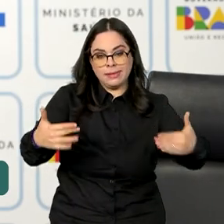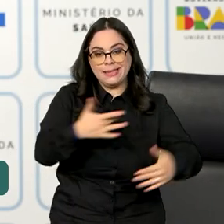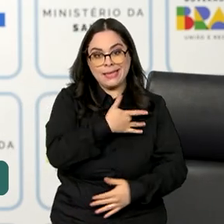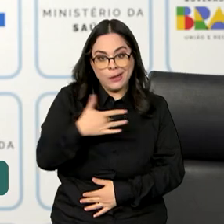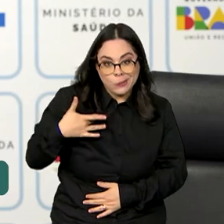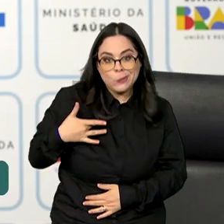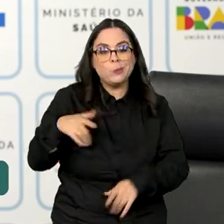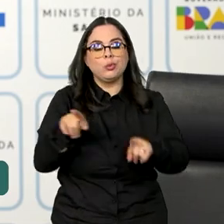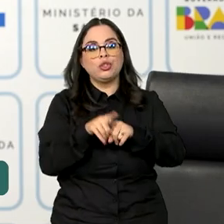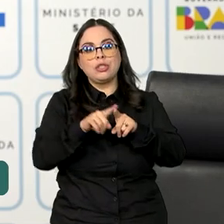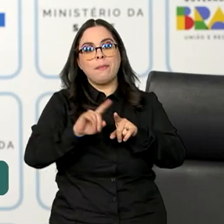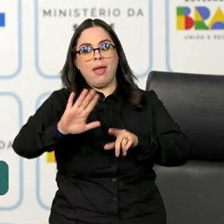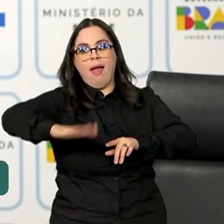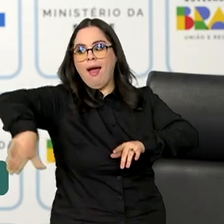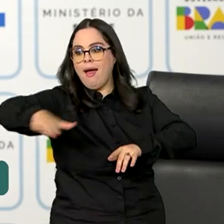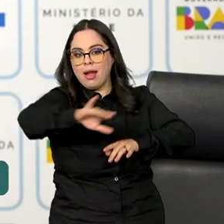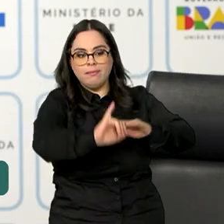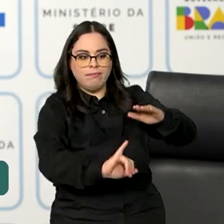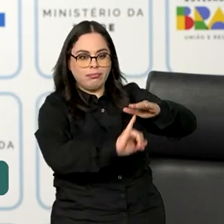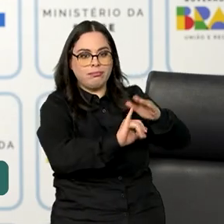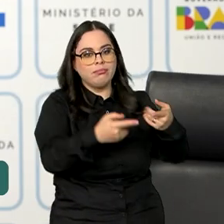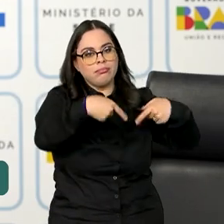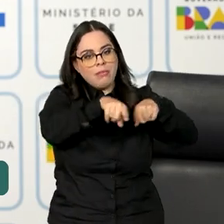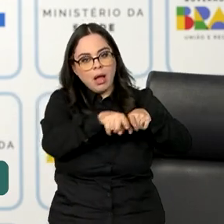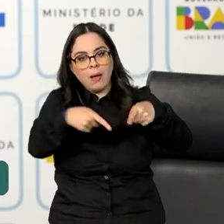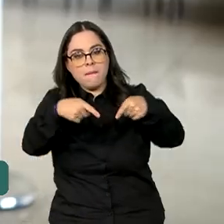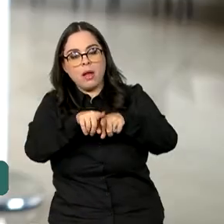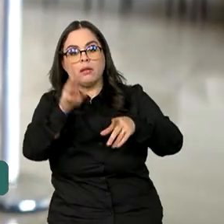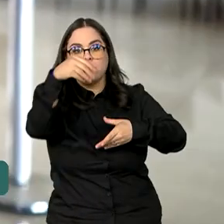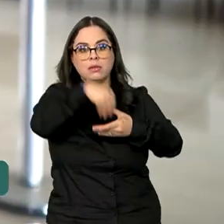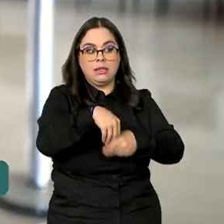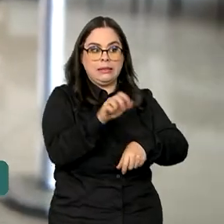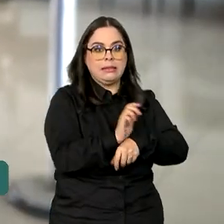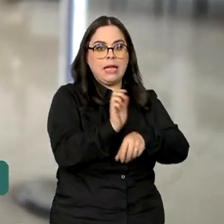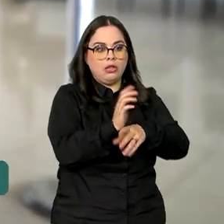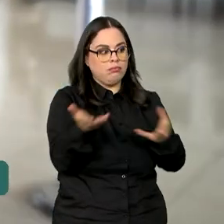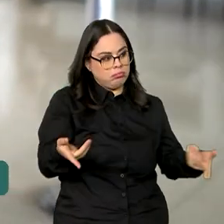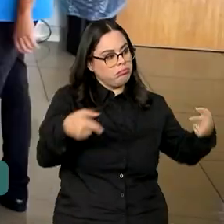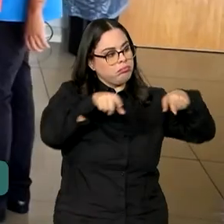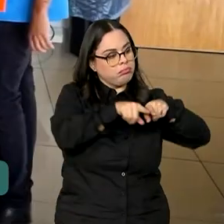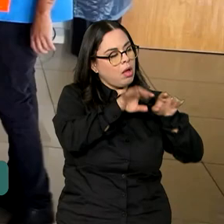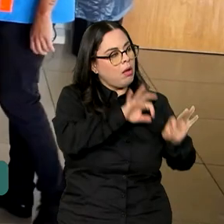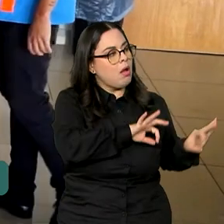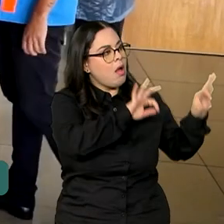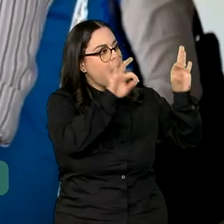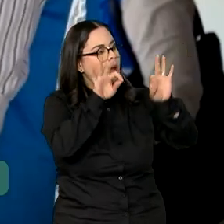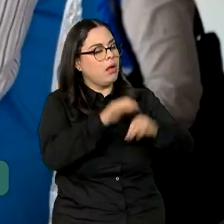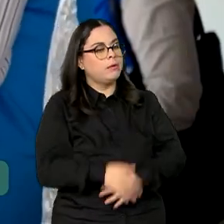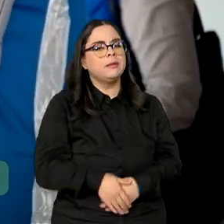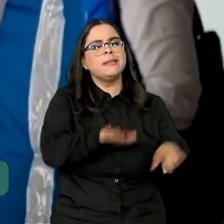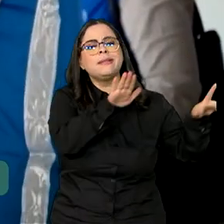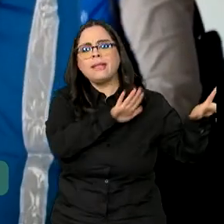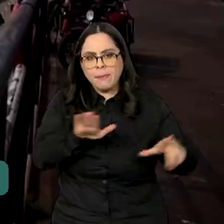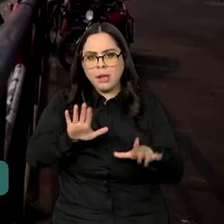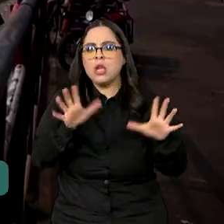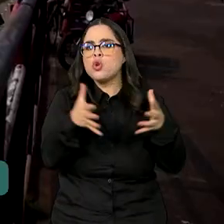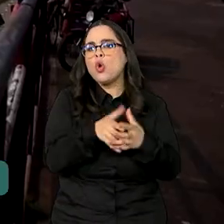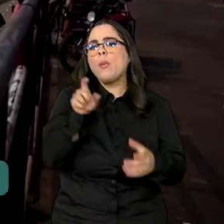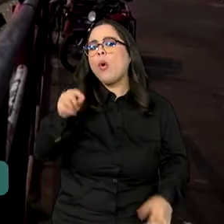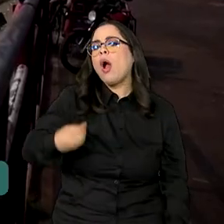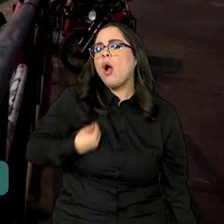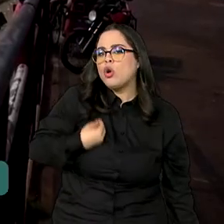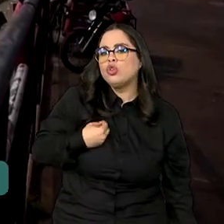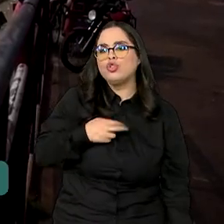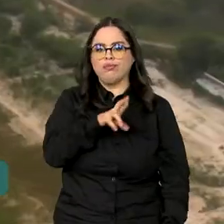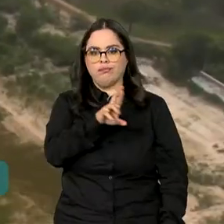parceiros que fazem essa atuação no estado. Esta semana, a equipe está em Rondônia. Na